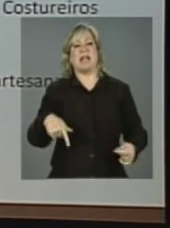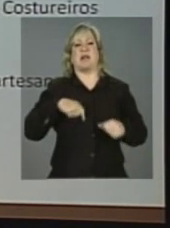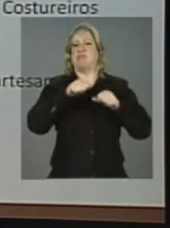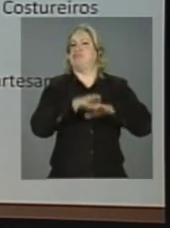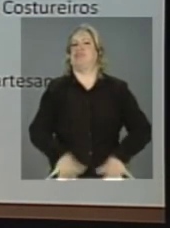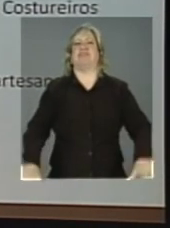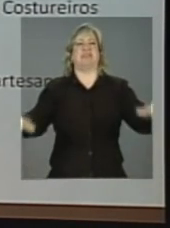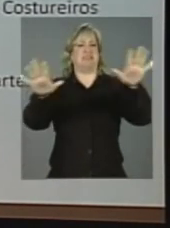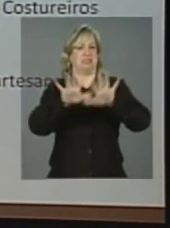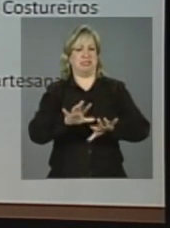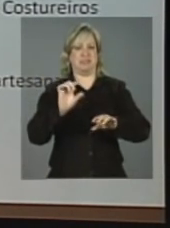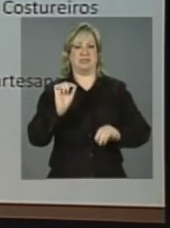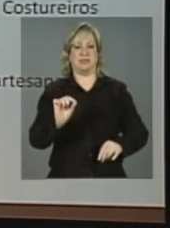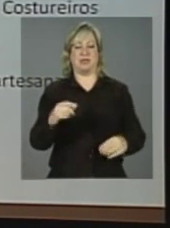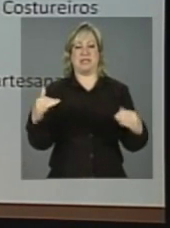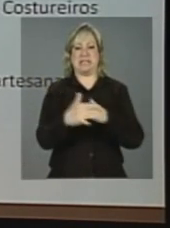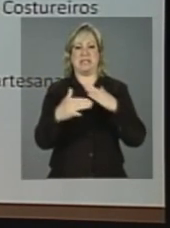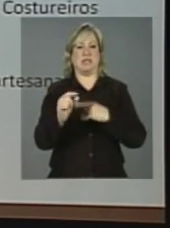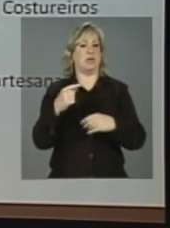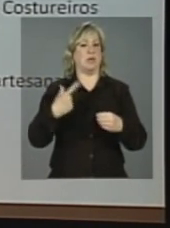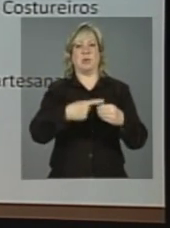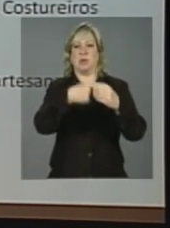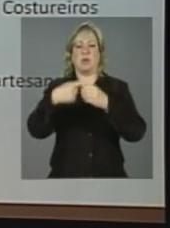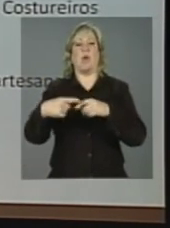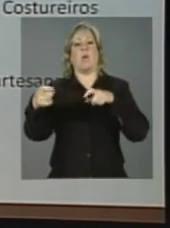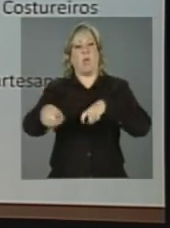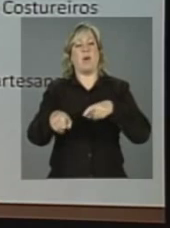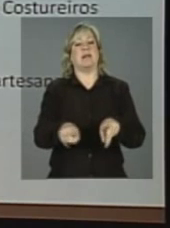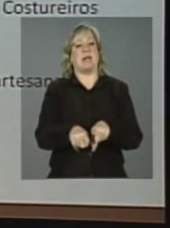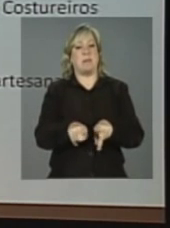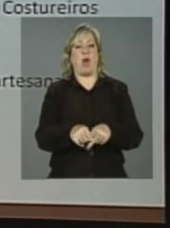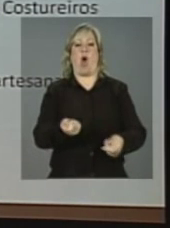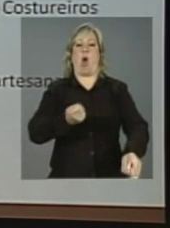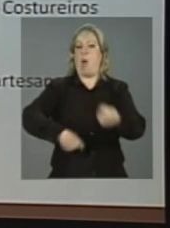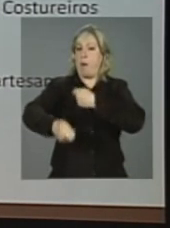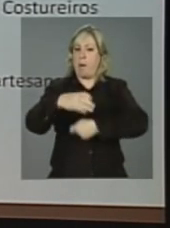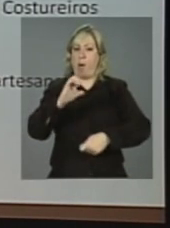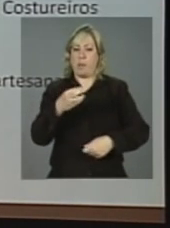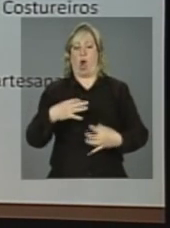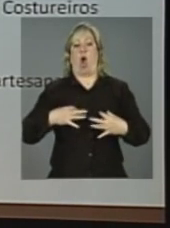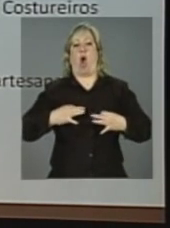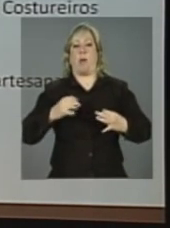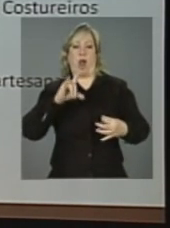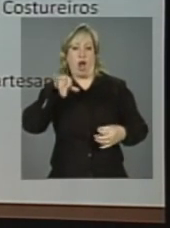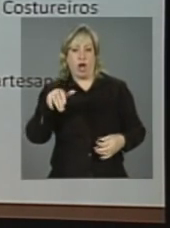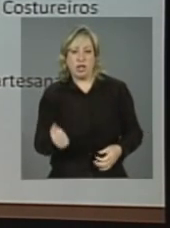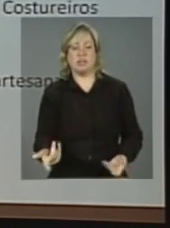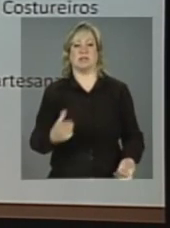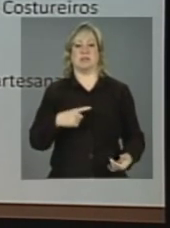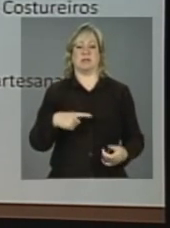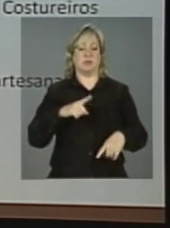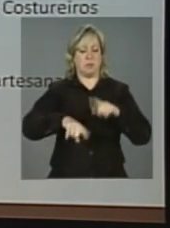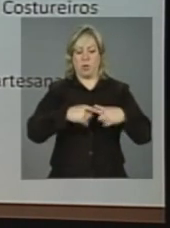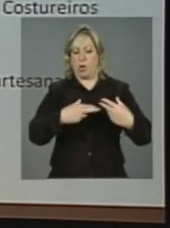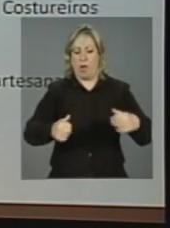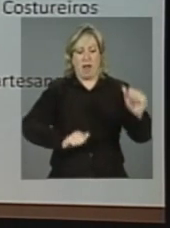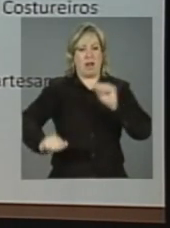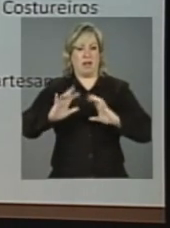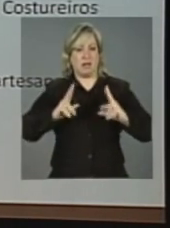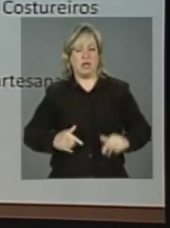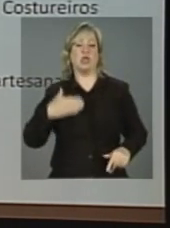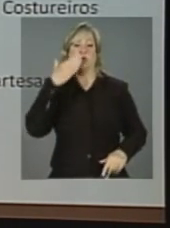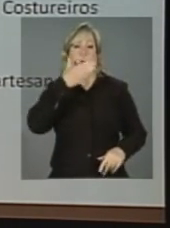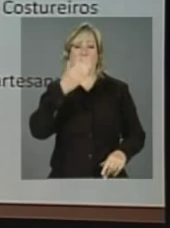espalhadas pelos centros urbanos e rurais. Comércio de roupas, de produtos de limpeza, doces e